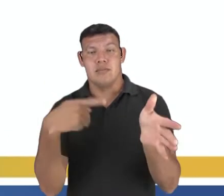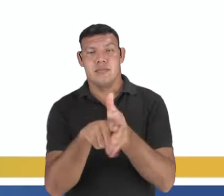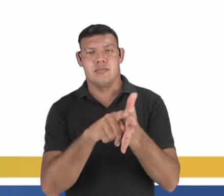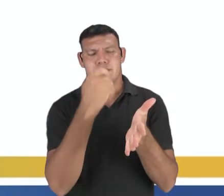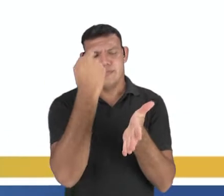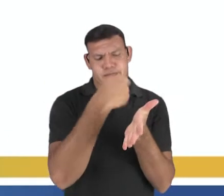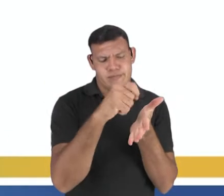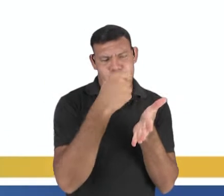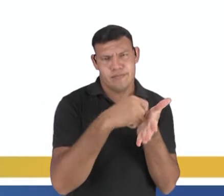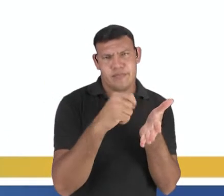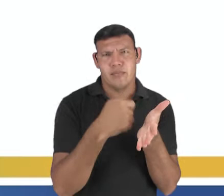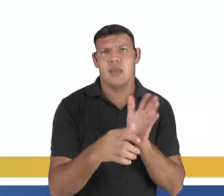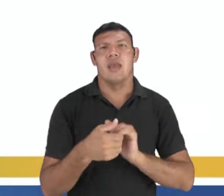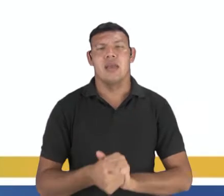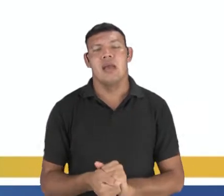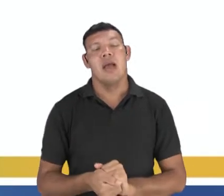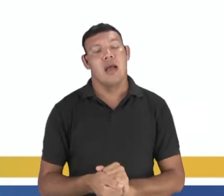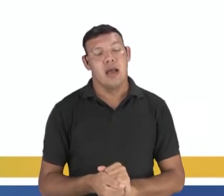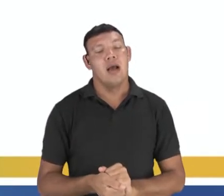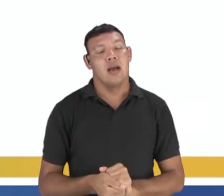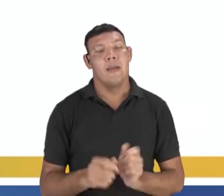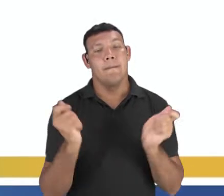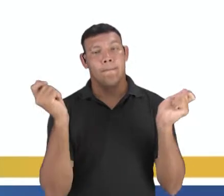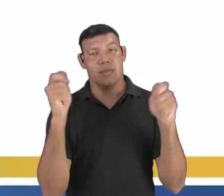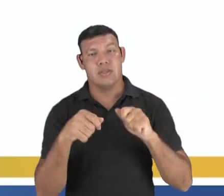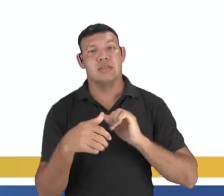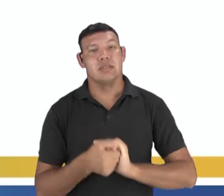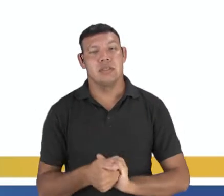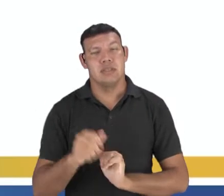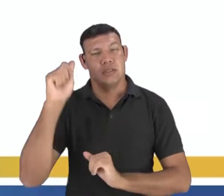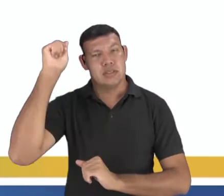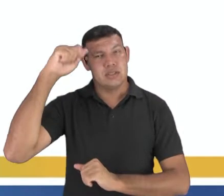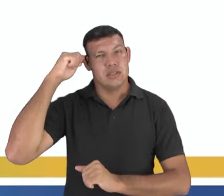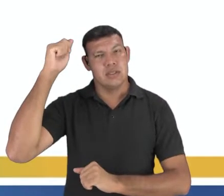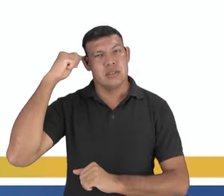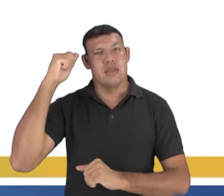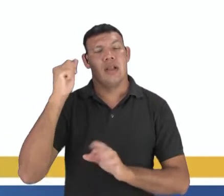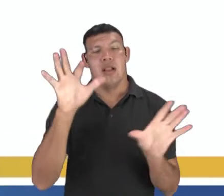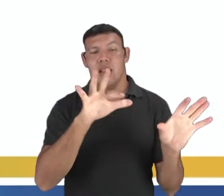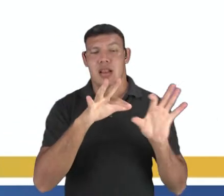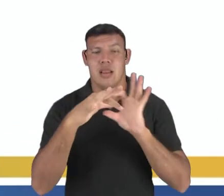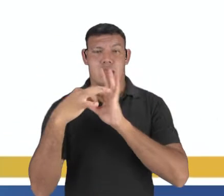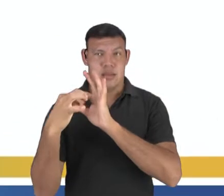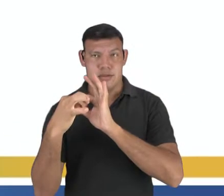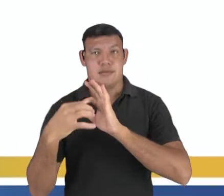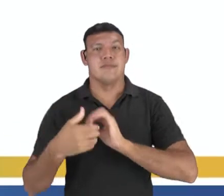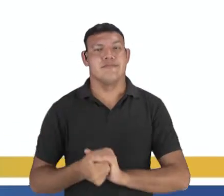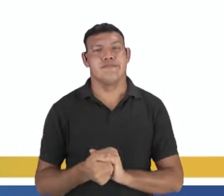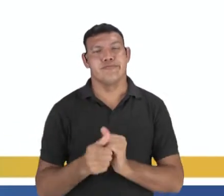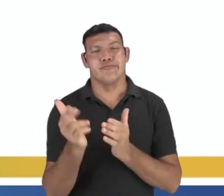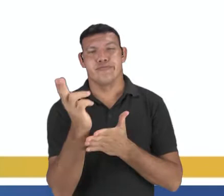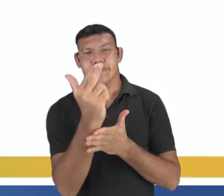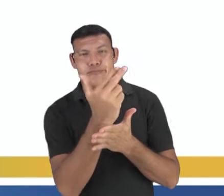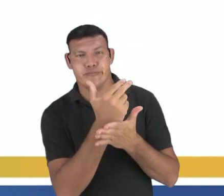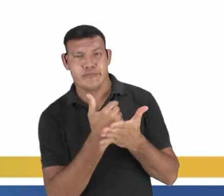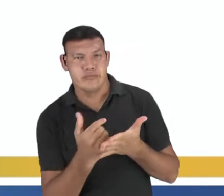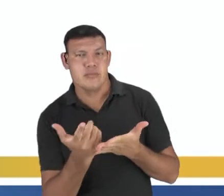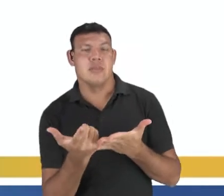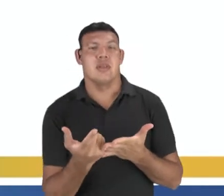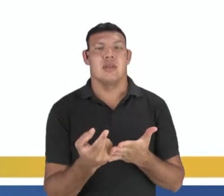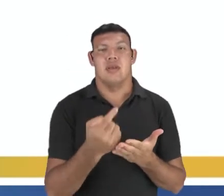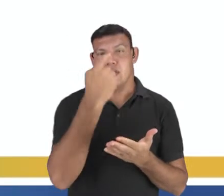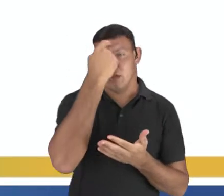Com o desenvolvimento da expressão escrita, os artistas passaram a criar contextos. Os desenhos,